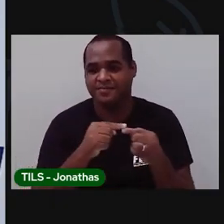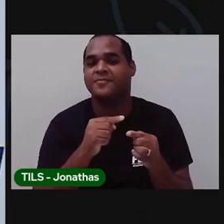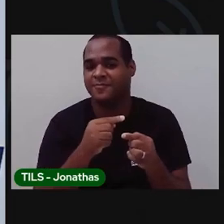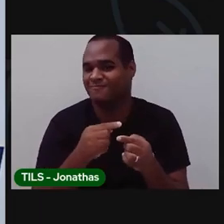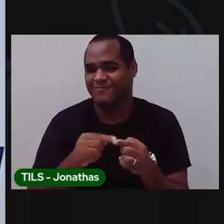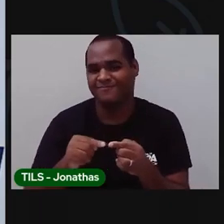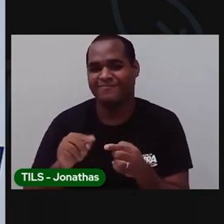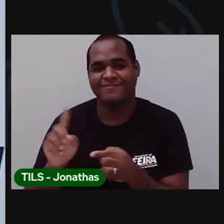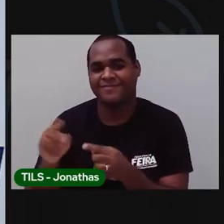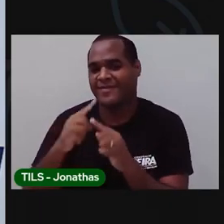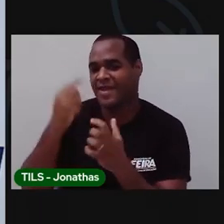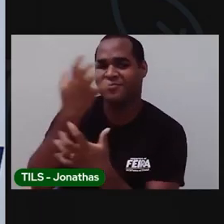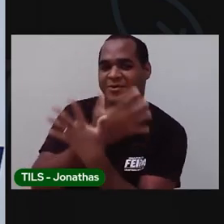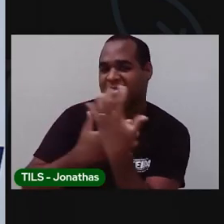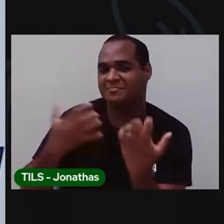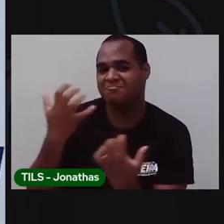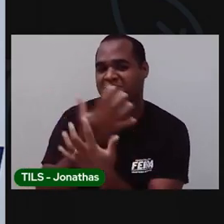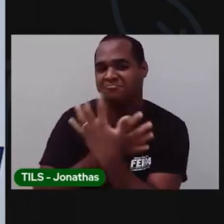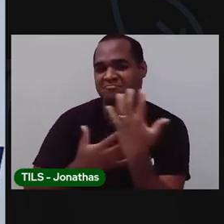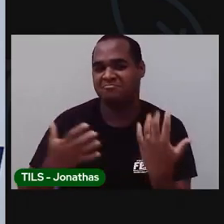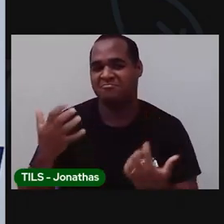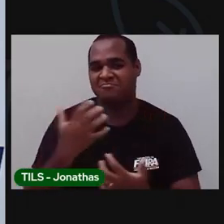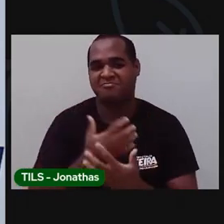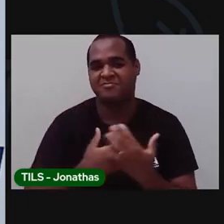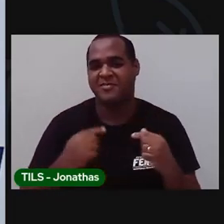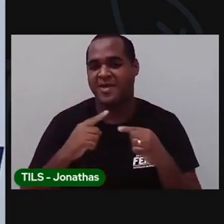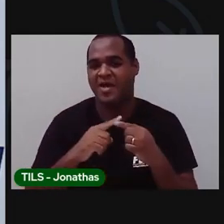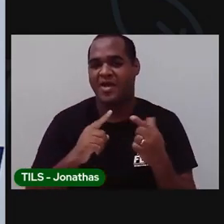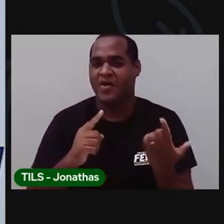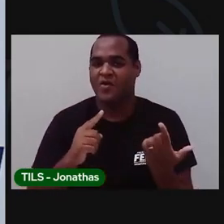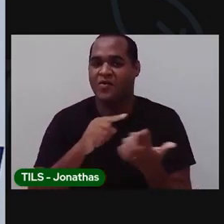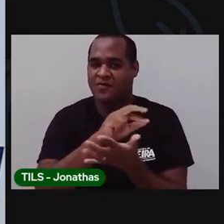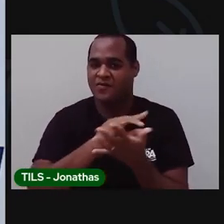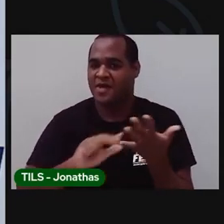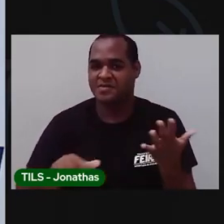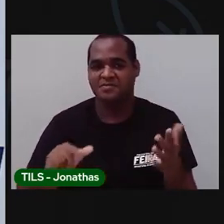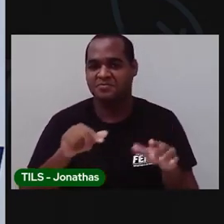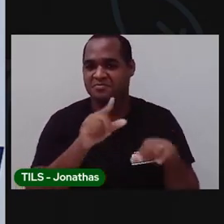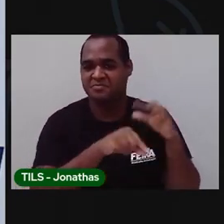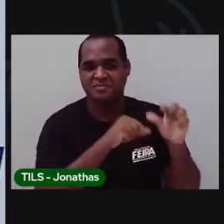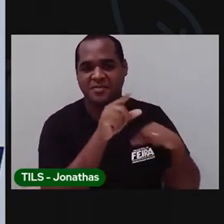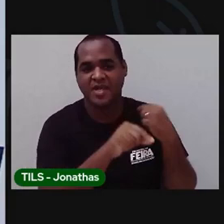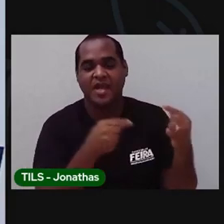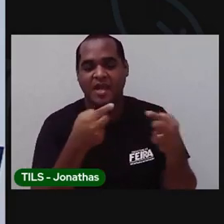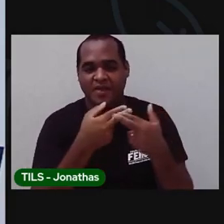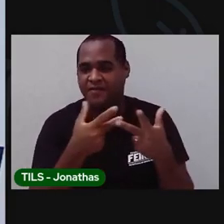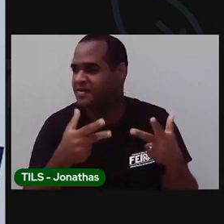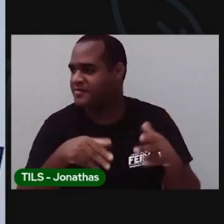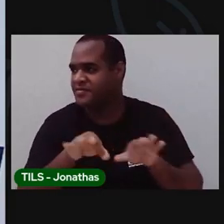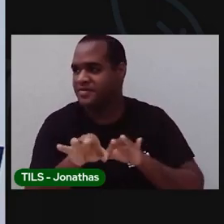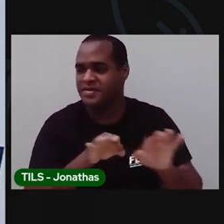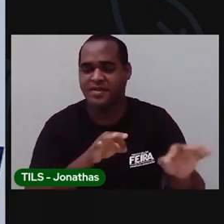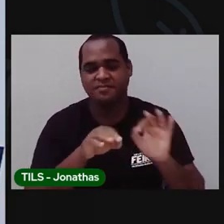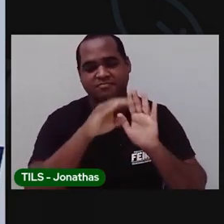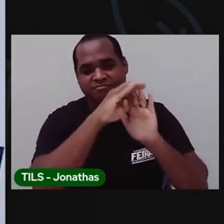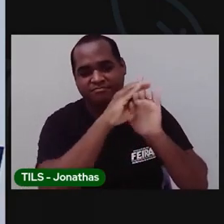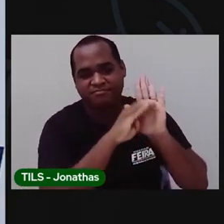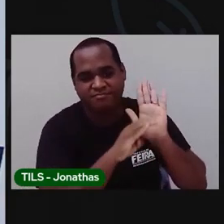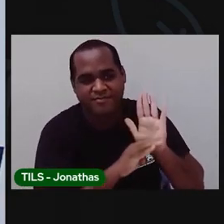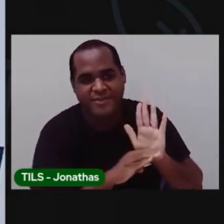música ou livros preferidos. E um monte de coisa que você queira organizar na sua lista.